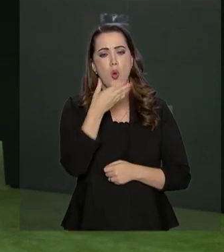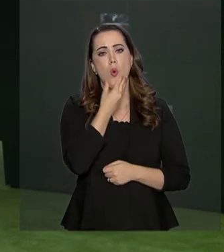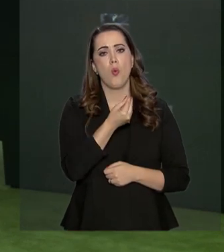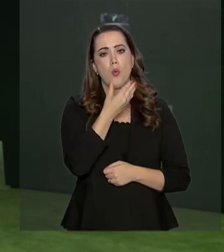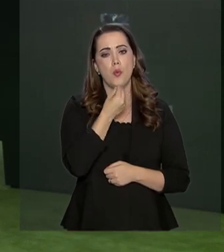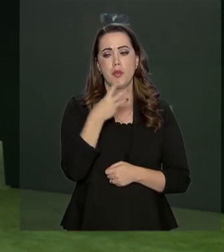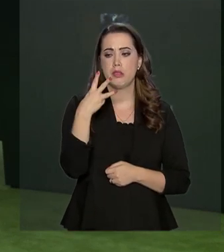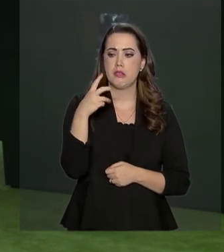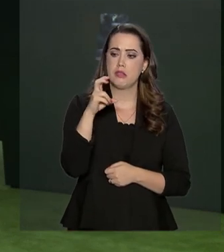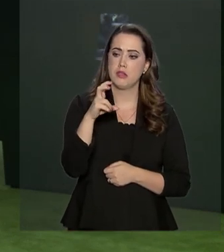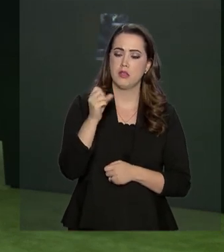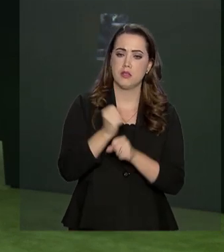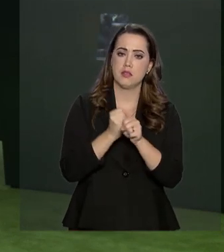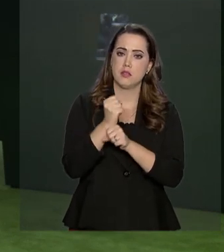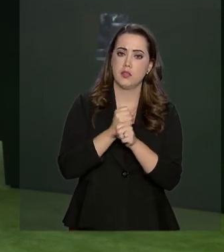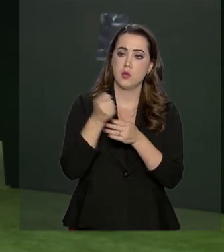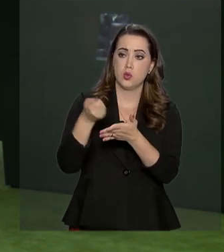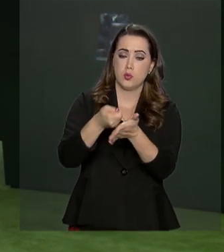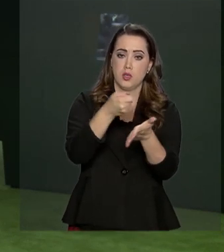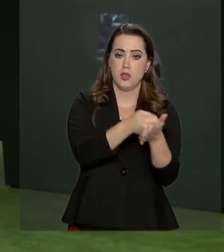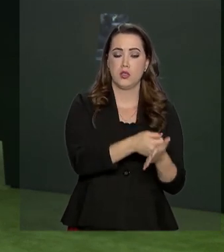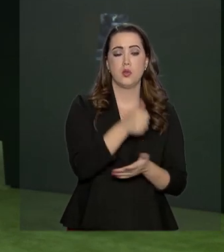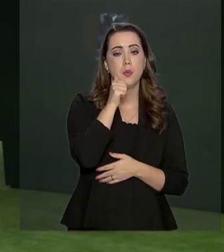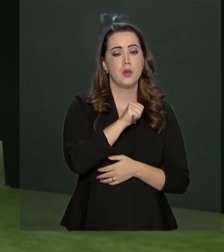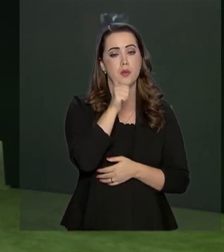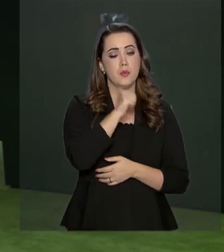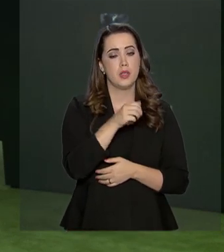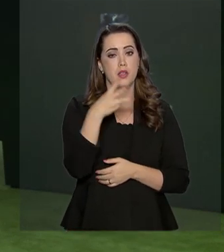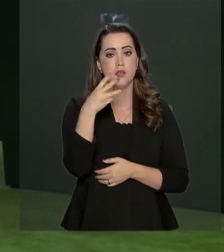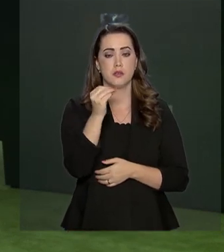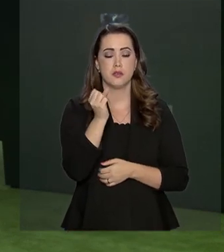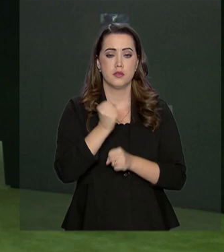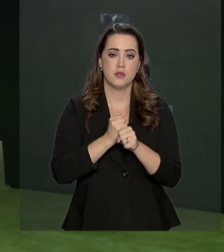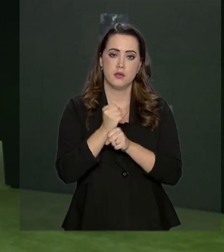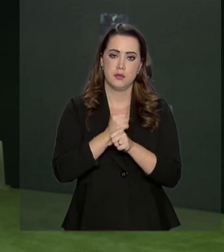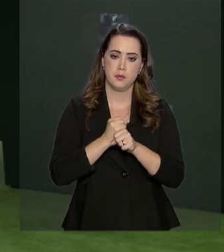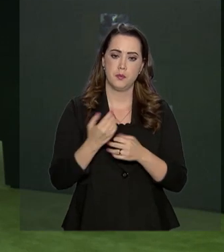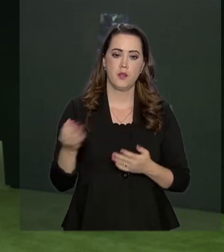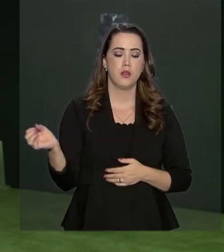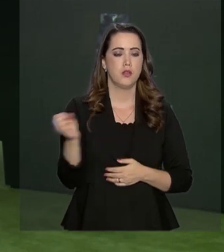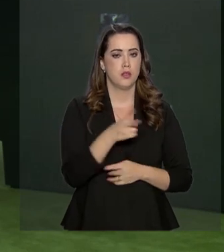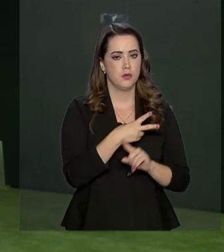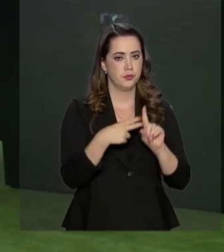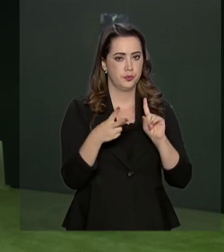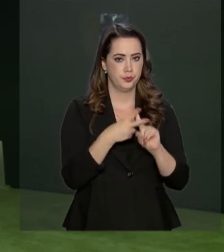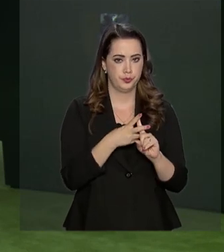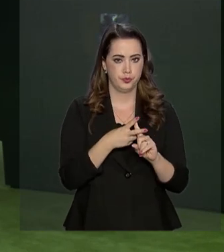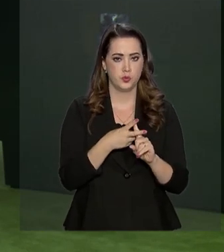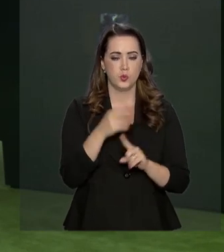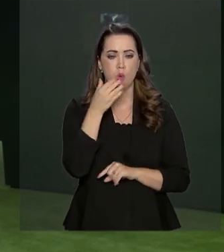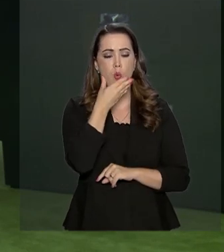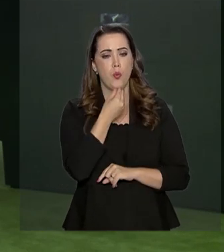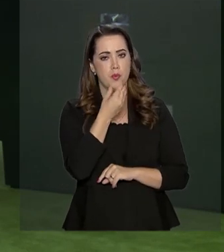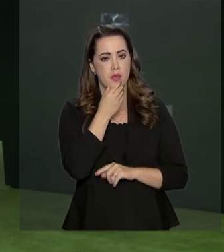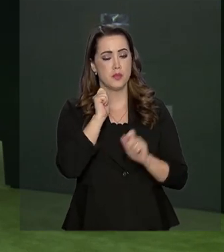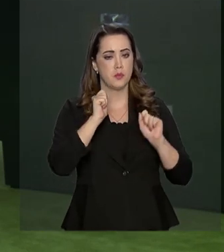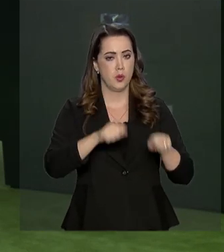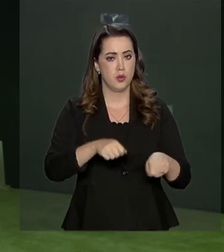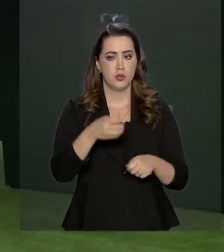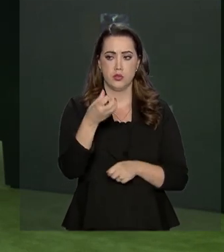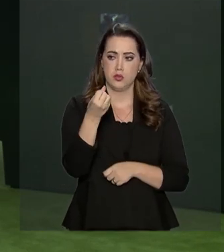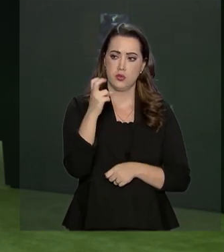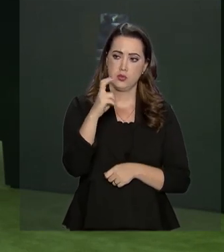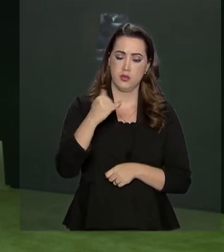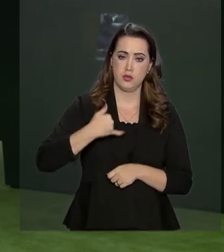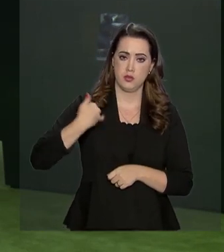35 anos de contribuição e as mulheres 30 anos. Na nova Previdência, homens poderão se aposentar com